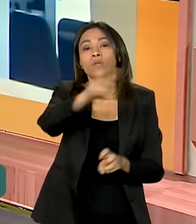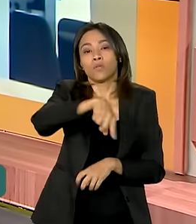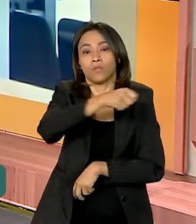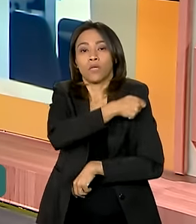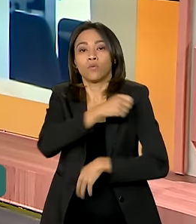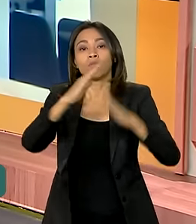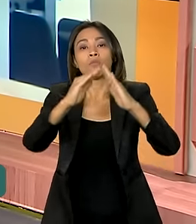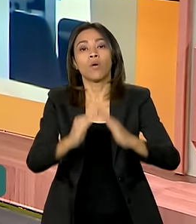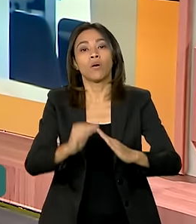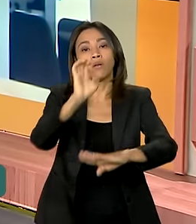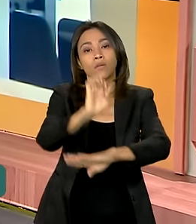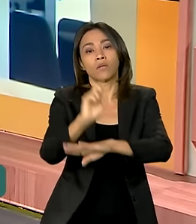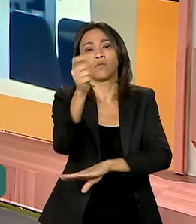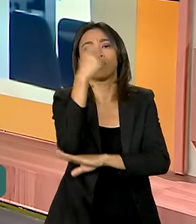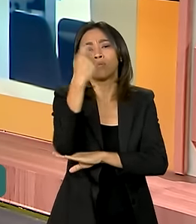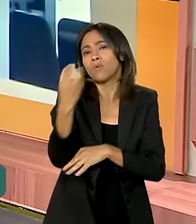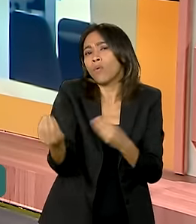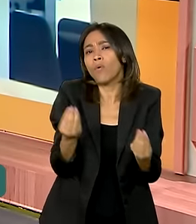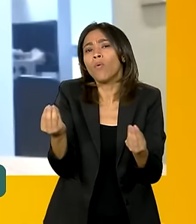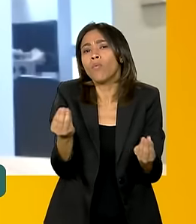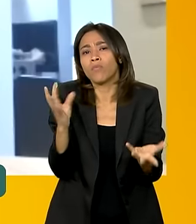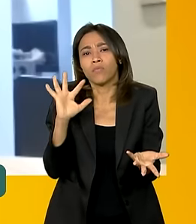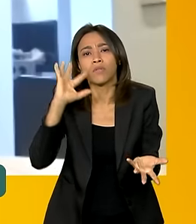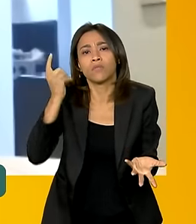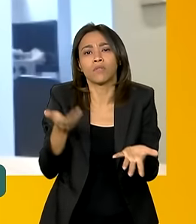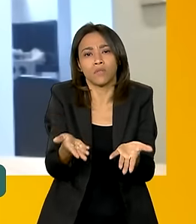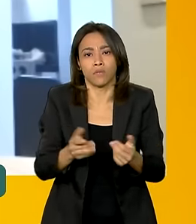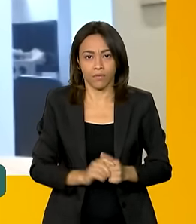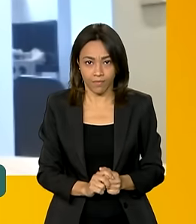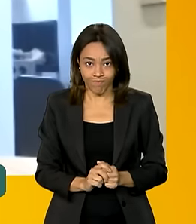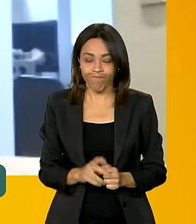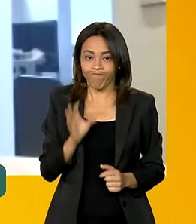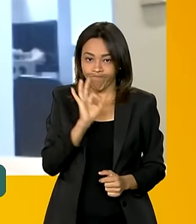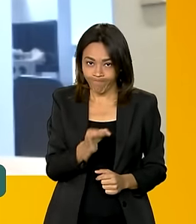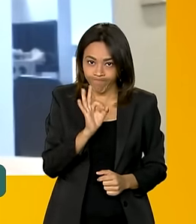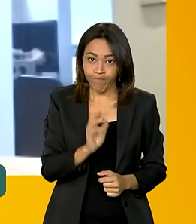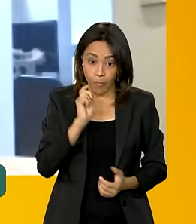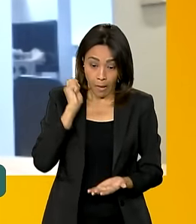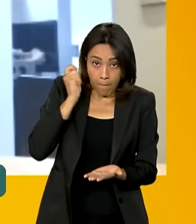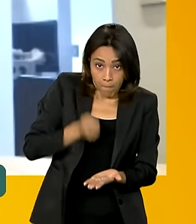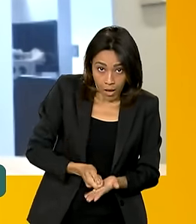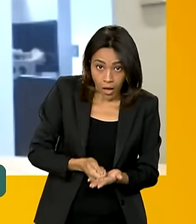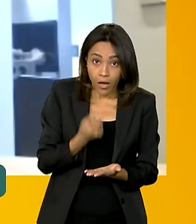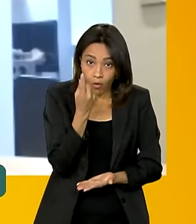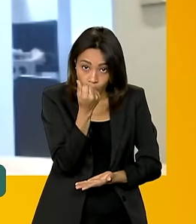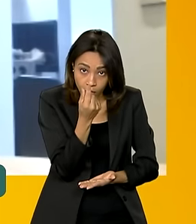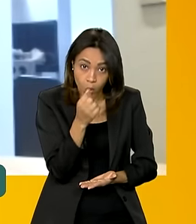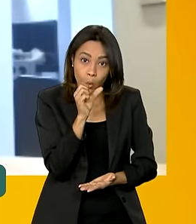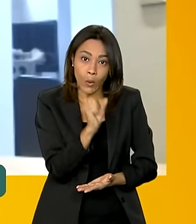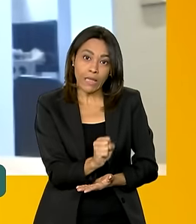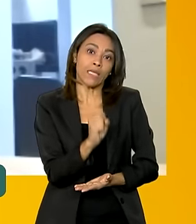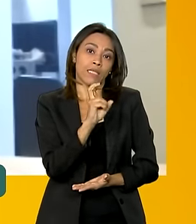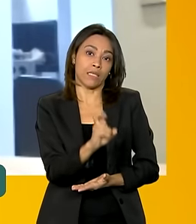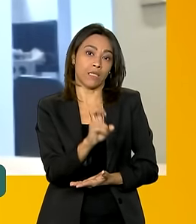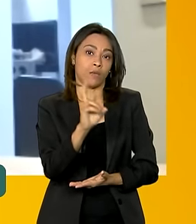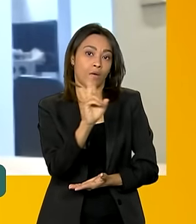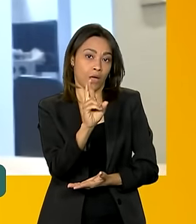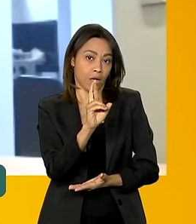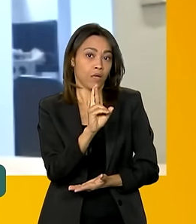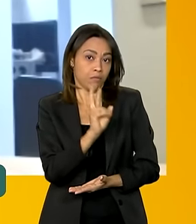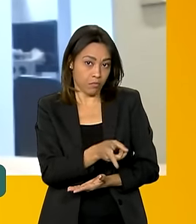como que ficou essa situação, coordenadora? É isso mesmo. A taxa de inscrição, ela permanece R 85,00.